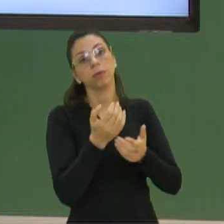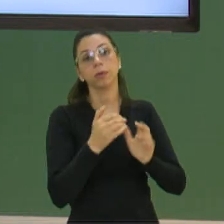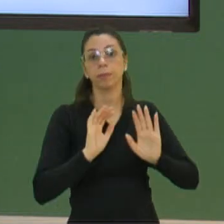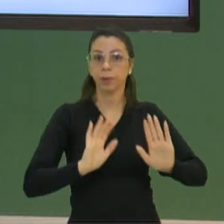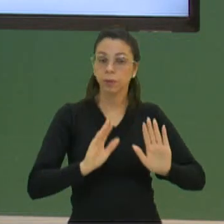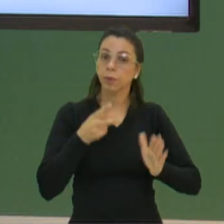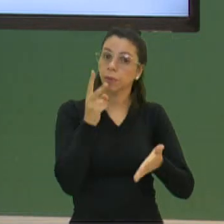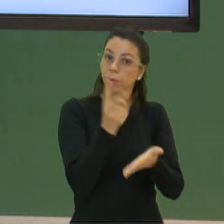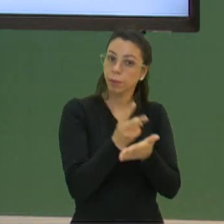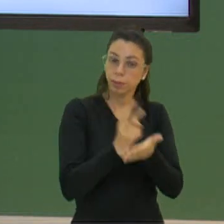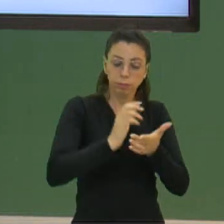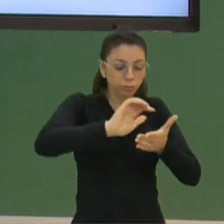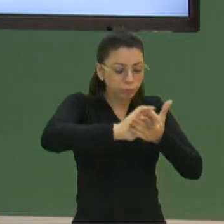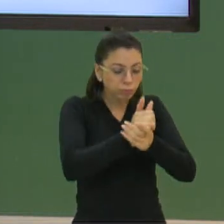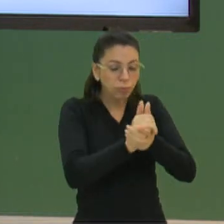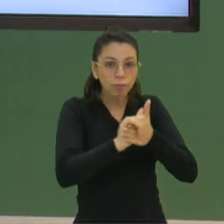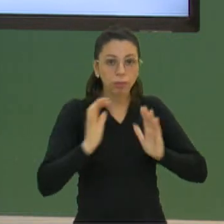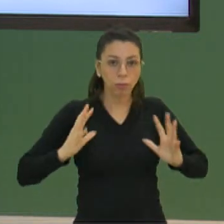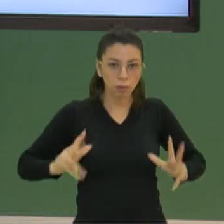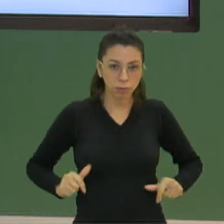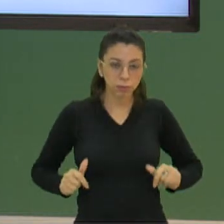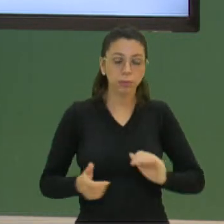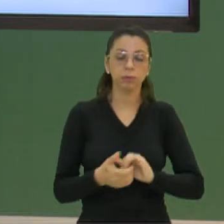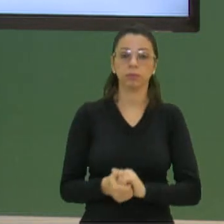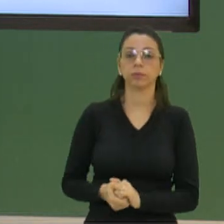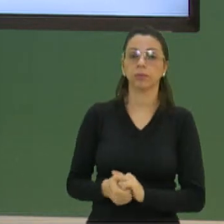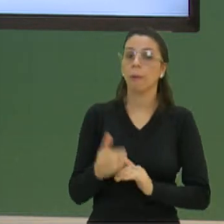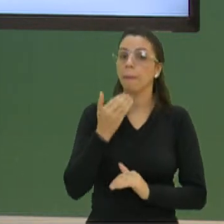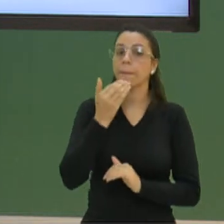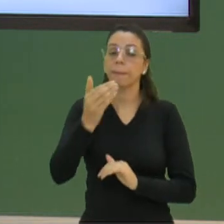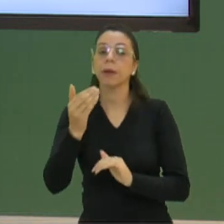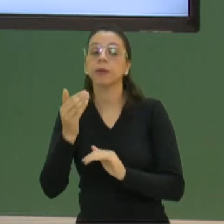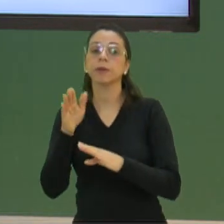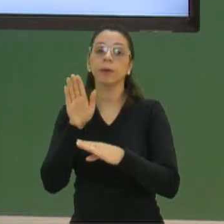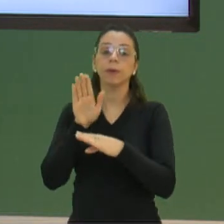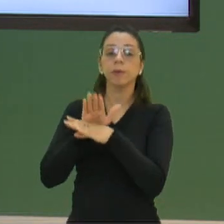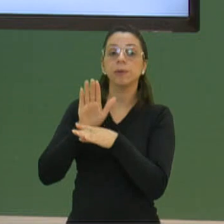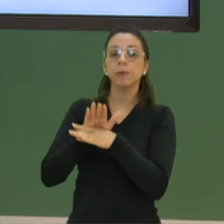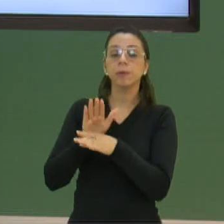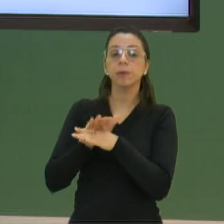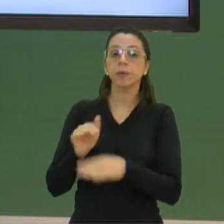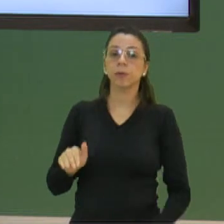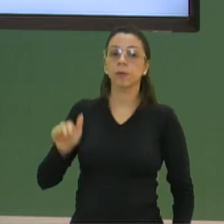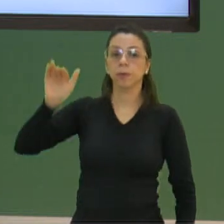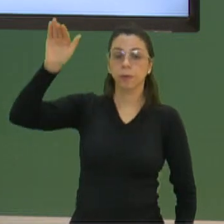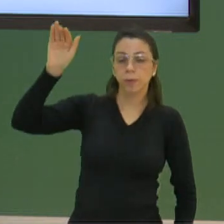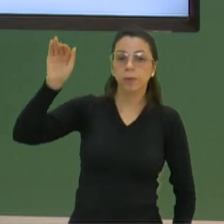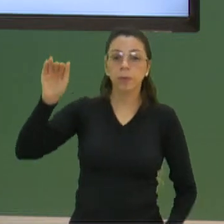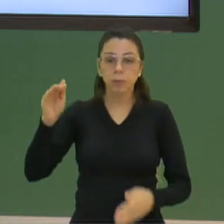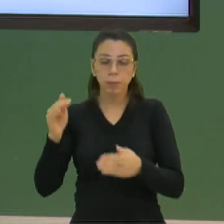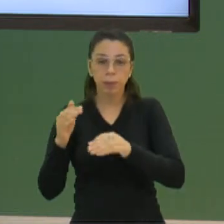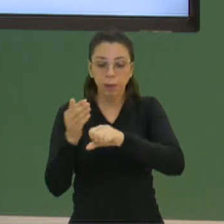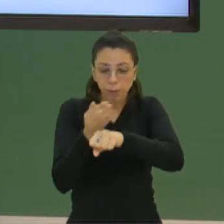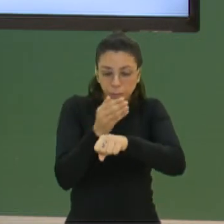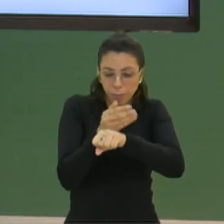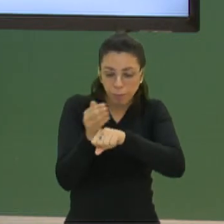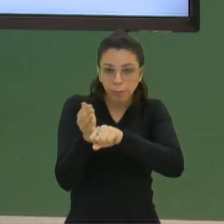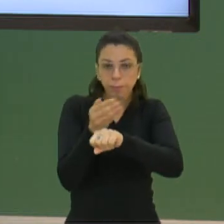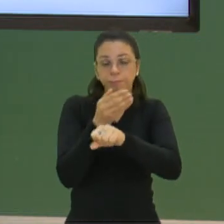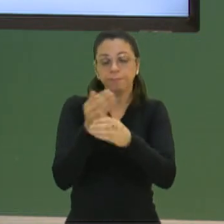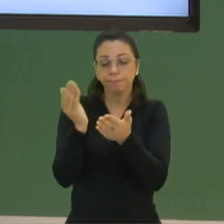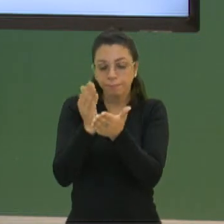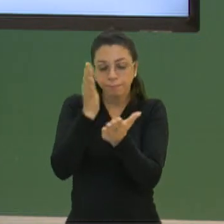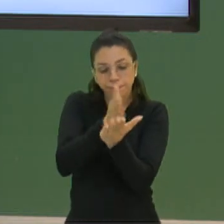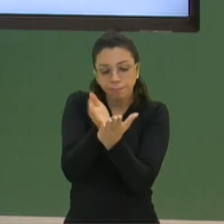Então, lave bem as mãos para começar. Peça ajuda de um adulto para descascar e cortar as frutas. Eu sei que você já é